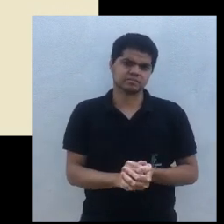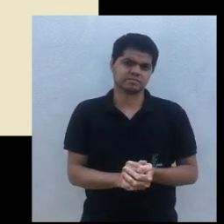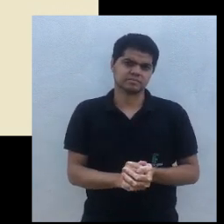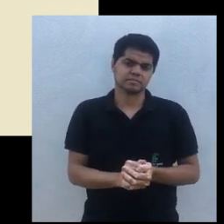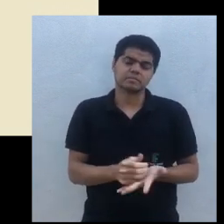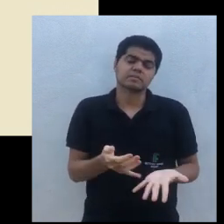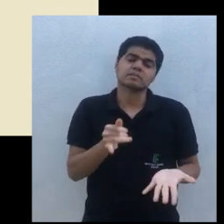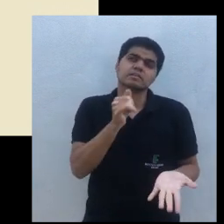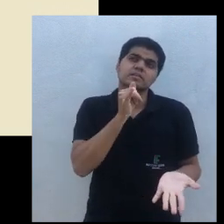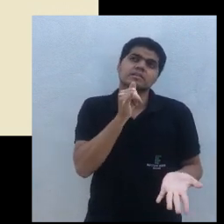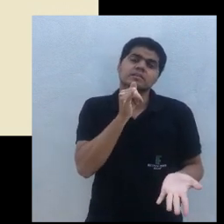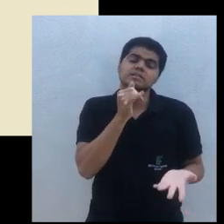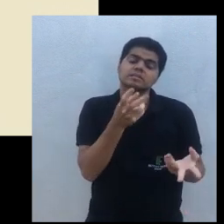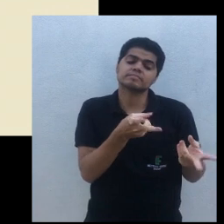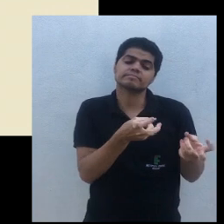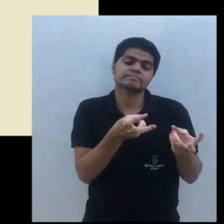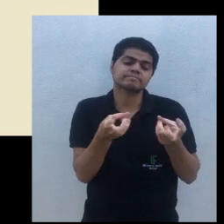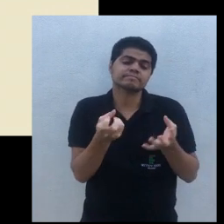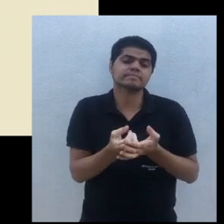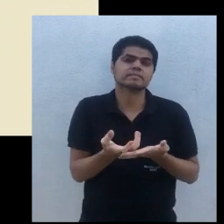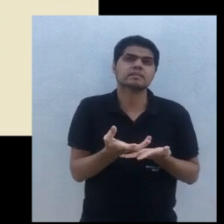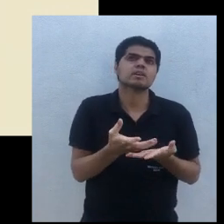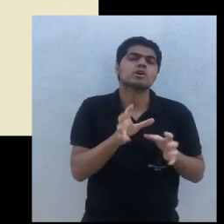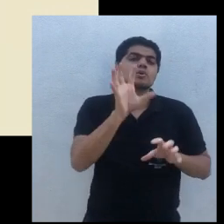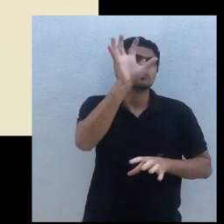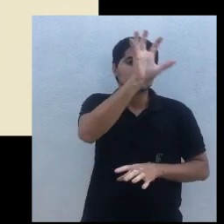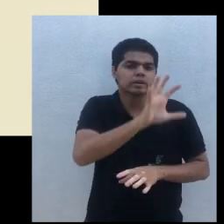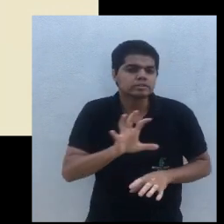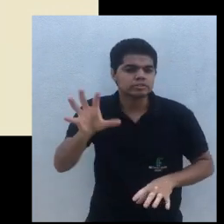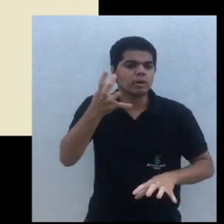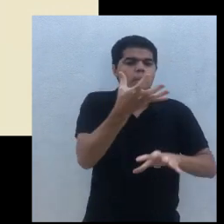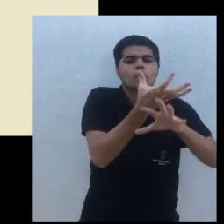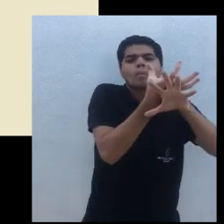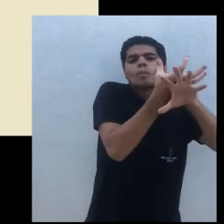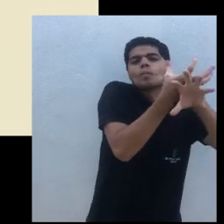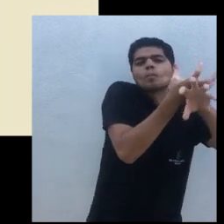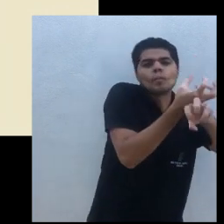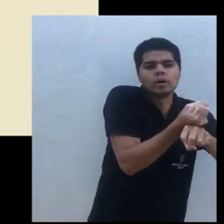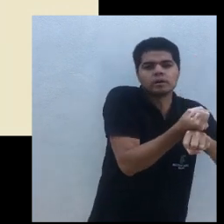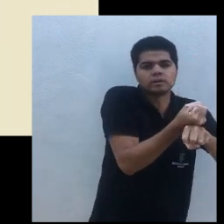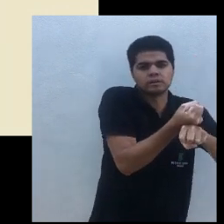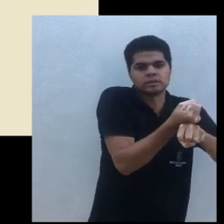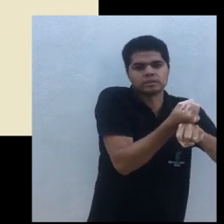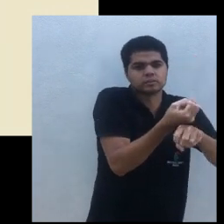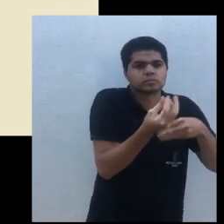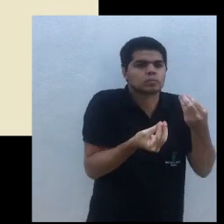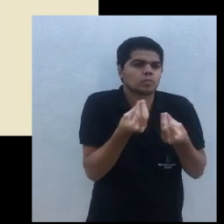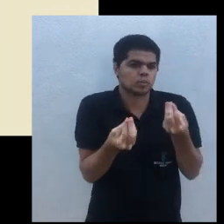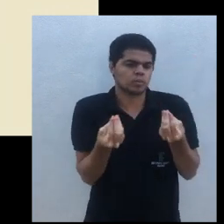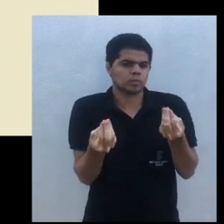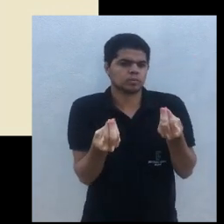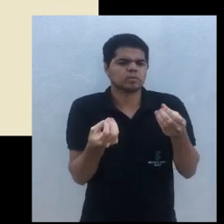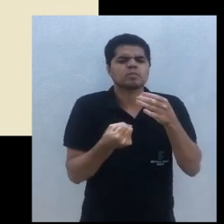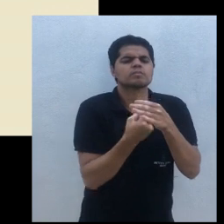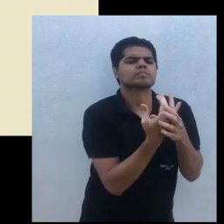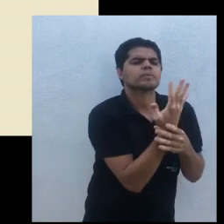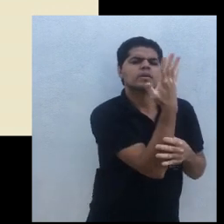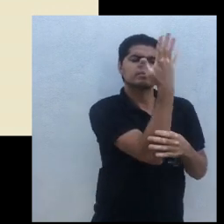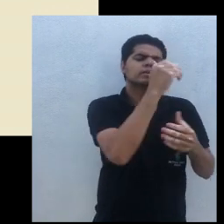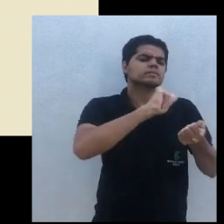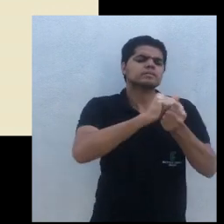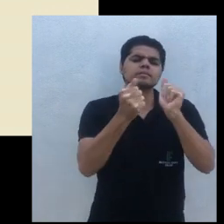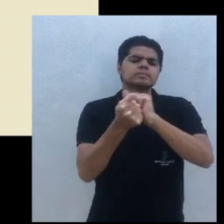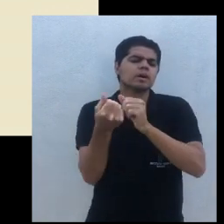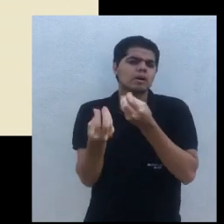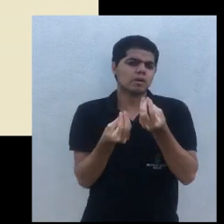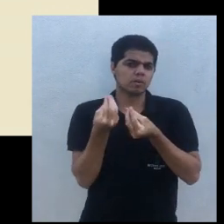sol. Aí, vamos levar aí para o cerrado, aí para a caatinga, né, então, quais são as plantas que eu vou